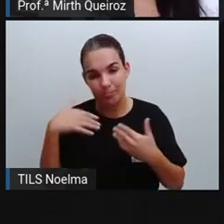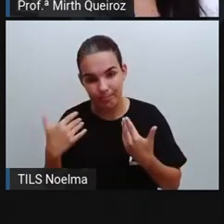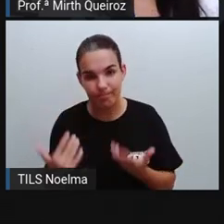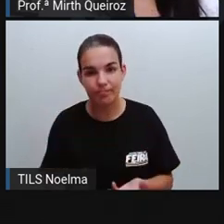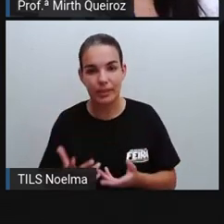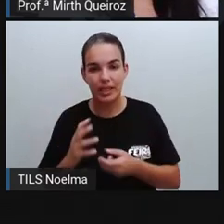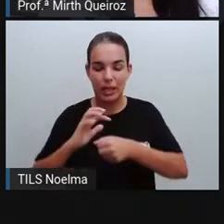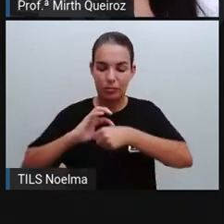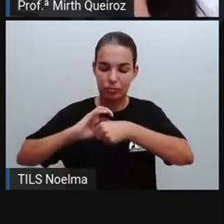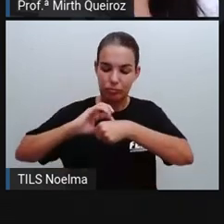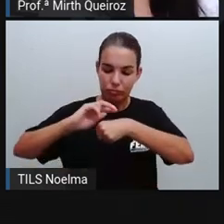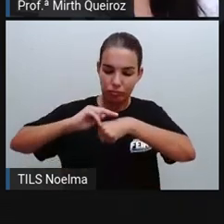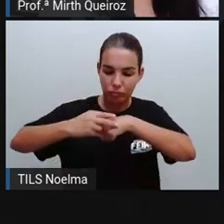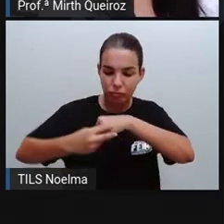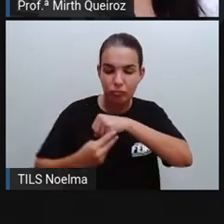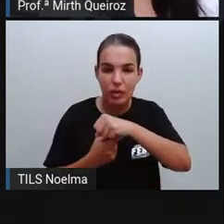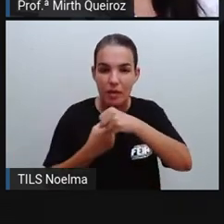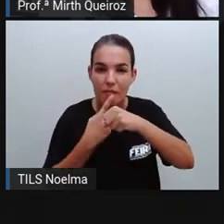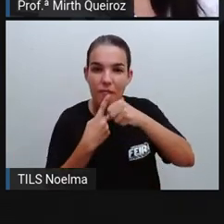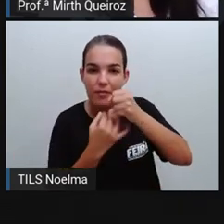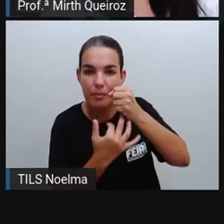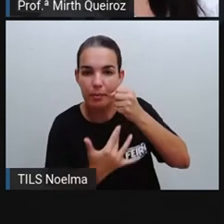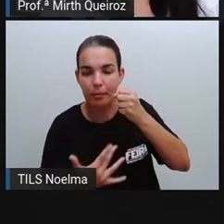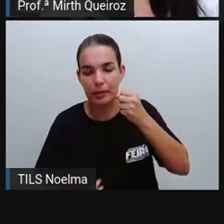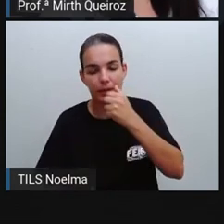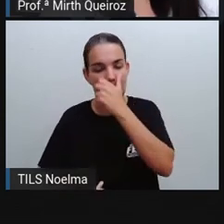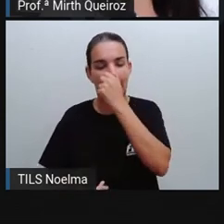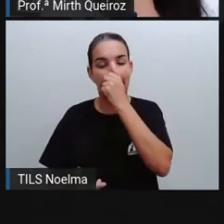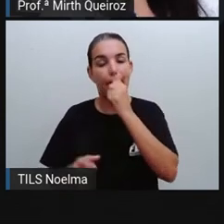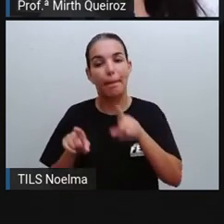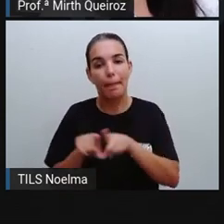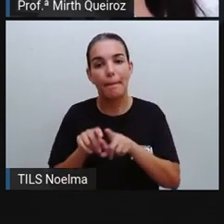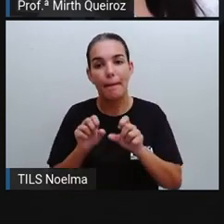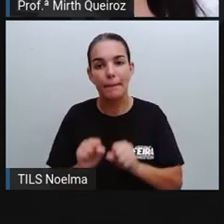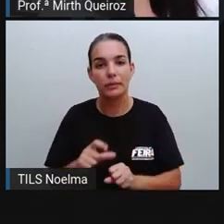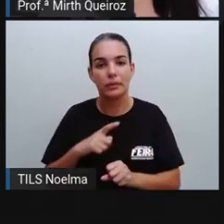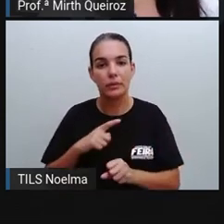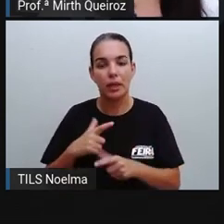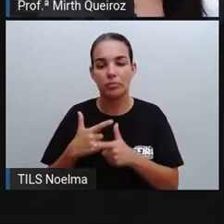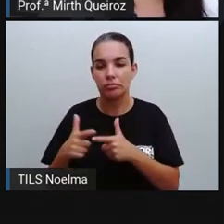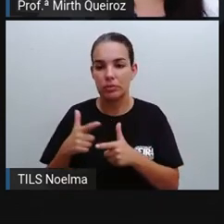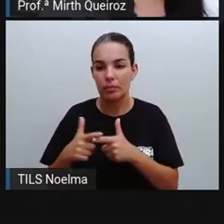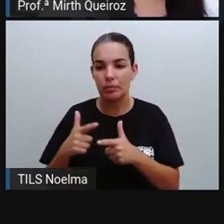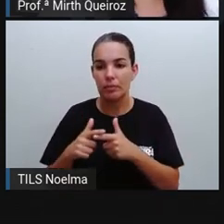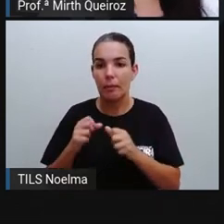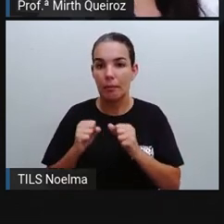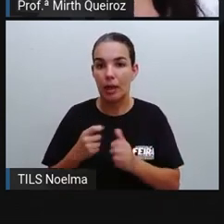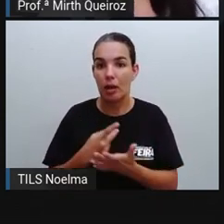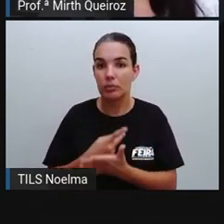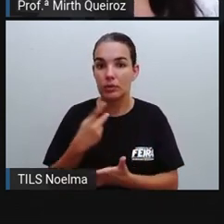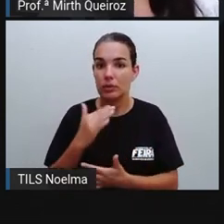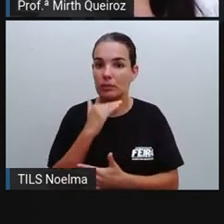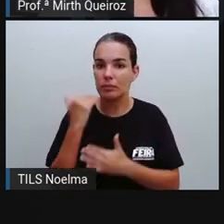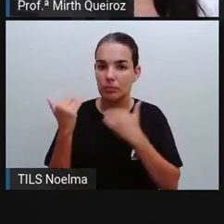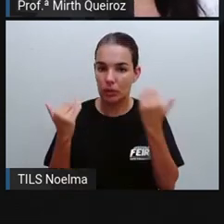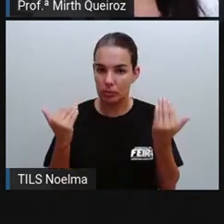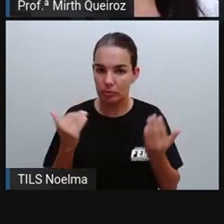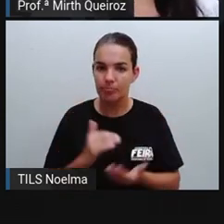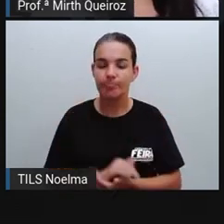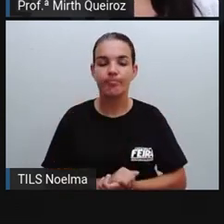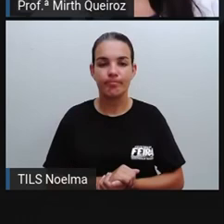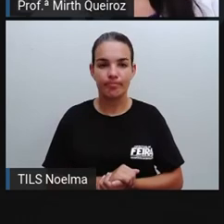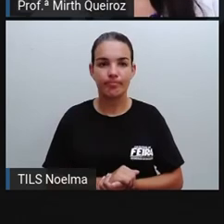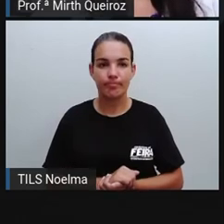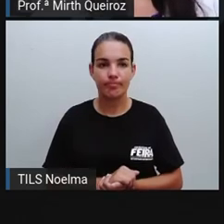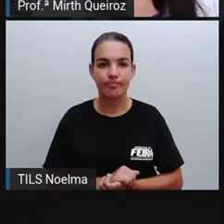a dengue hemorrágica, né? E pode causar complicações que pode levar a pessoa até mesmo ao óbito, à